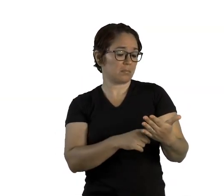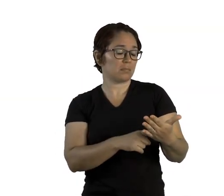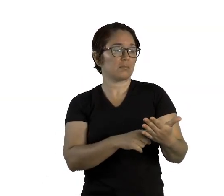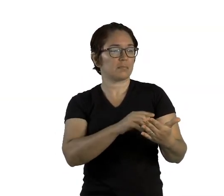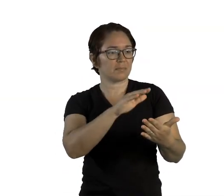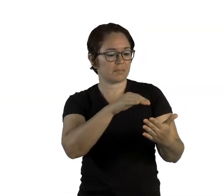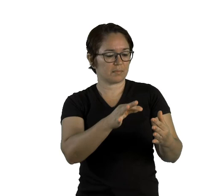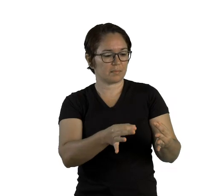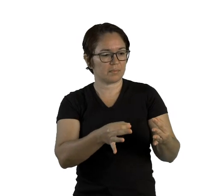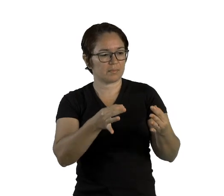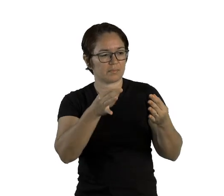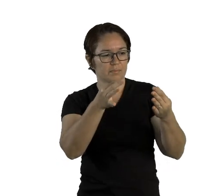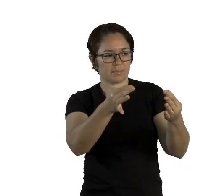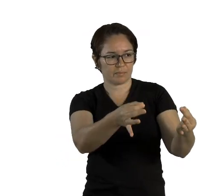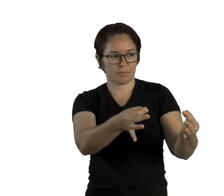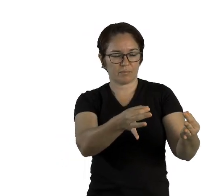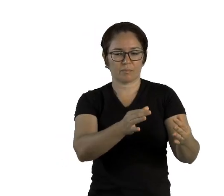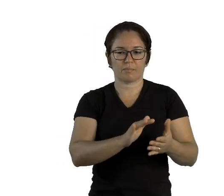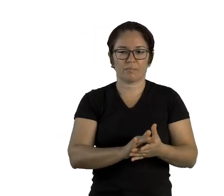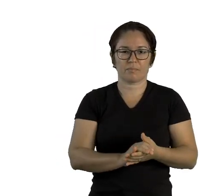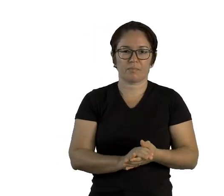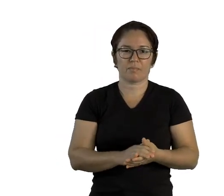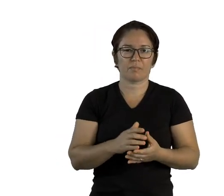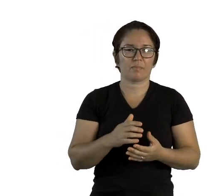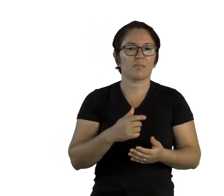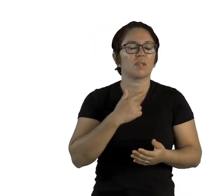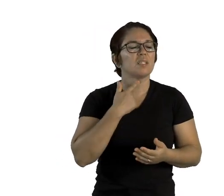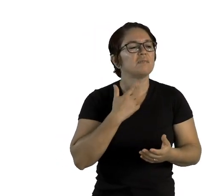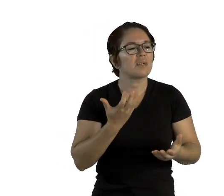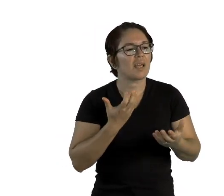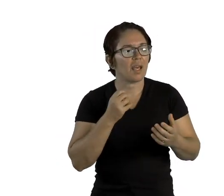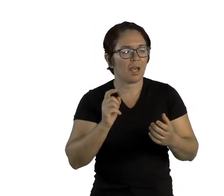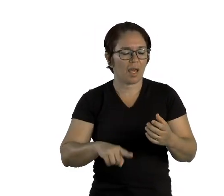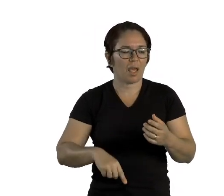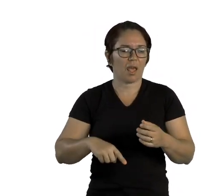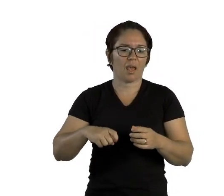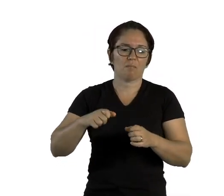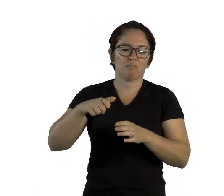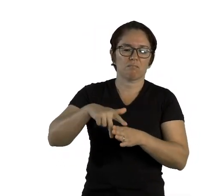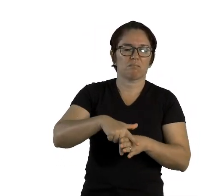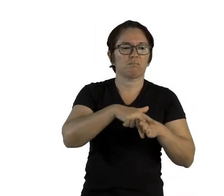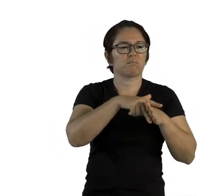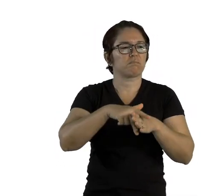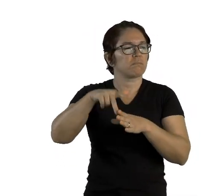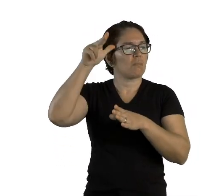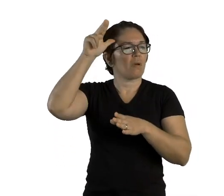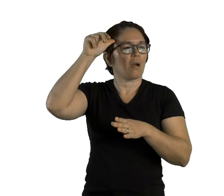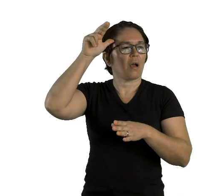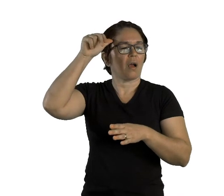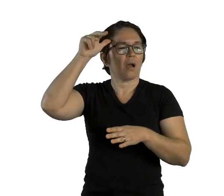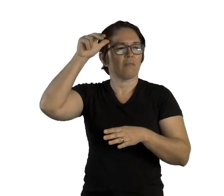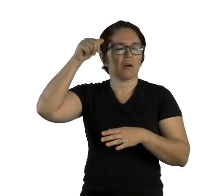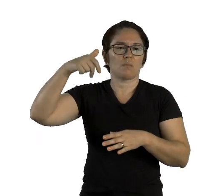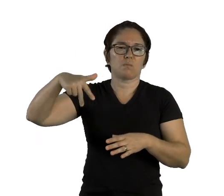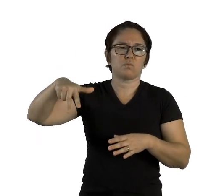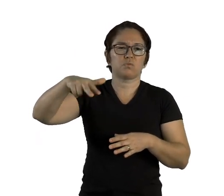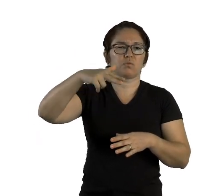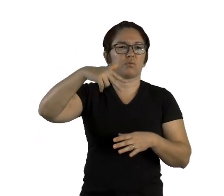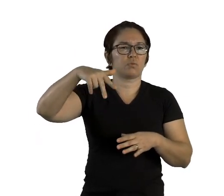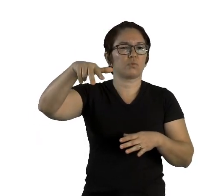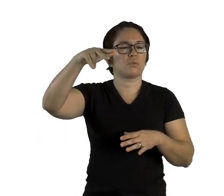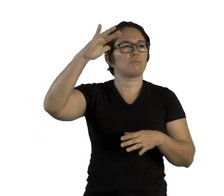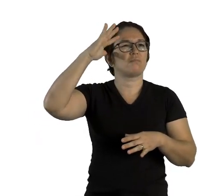Quem me dera ter agora um cavalo de vento para dar um galopinho, onde está meu pensamento? E o meu